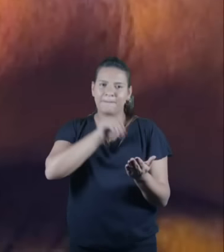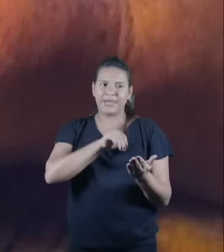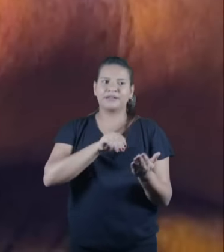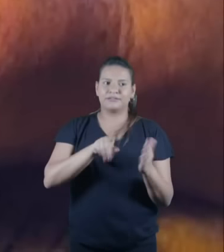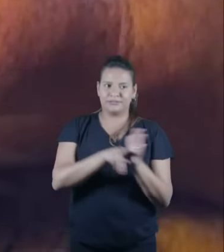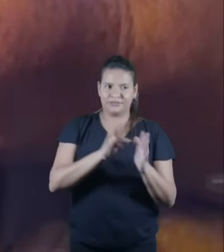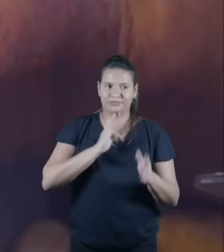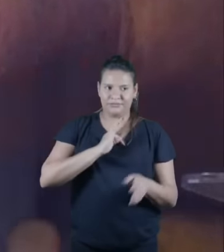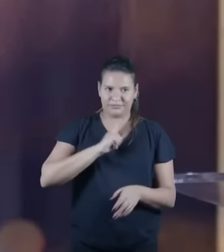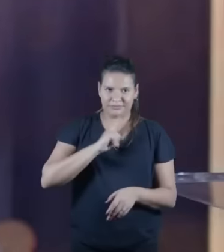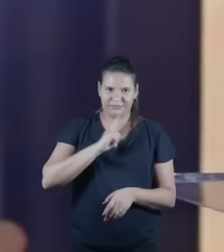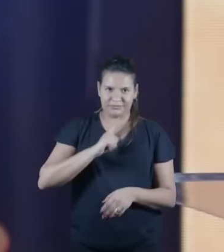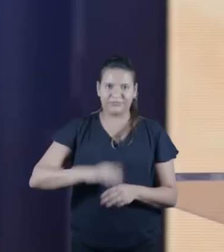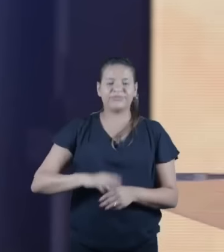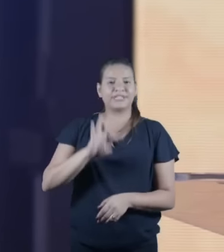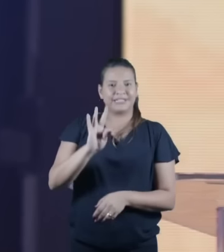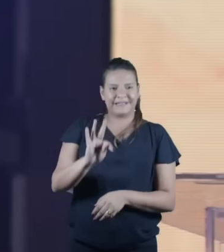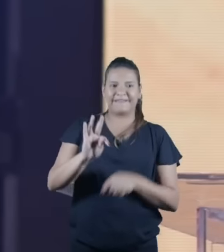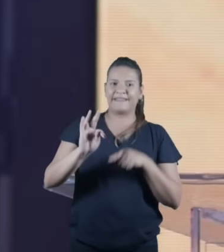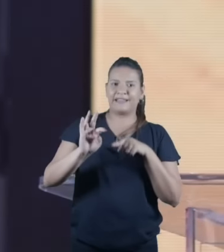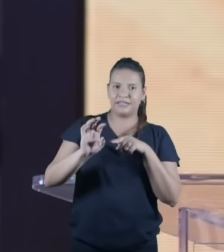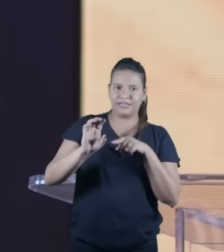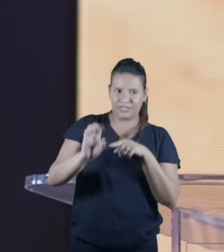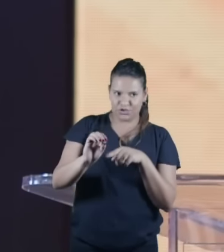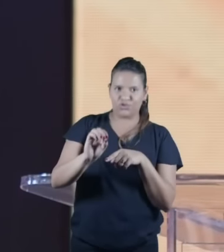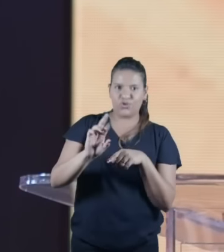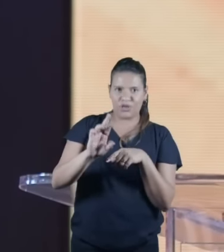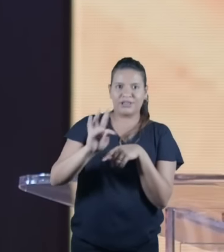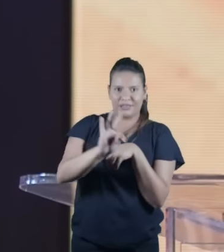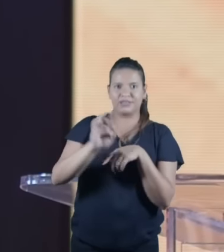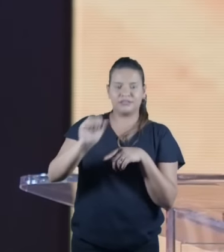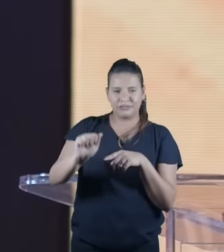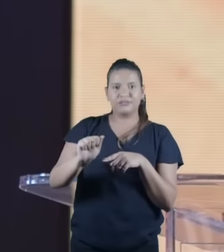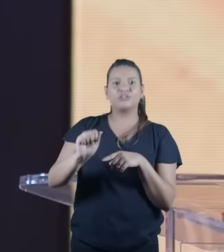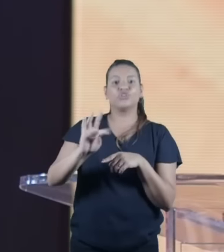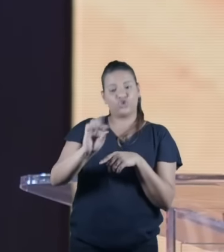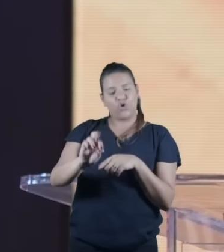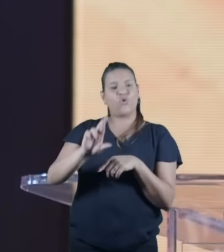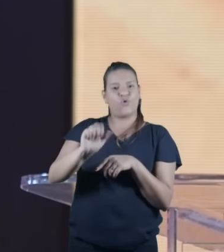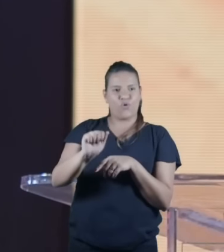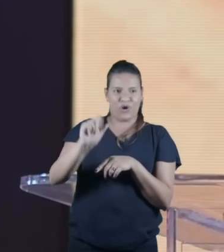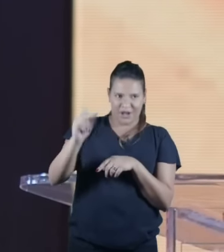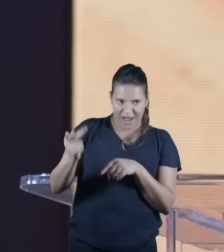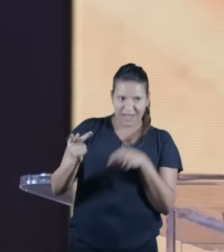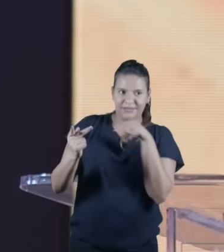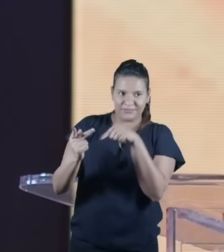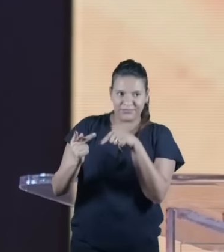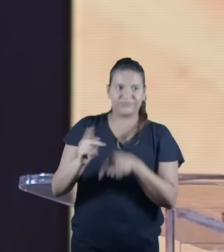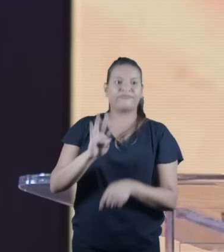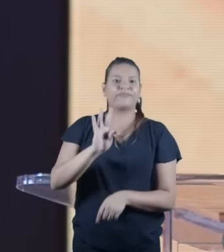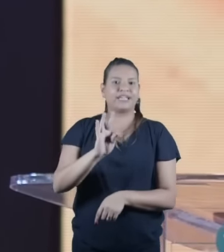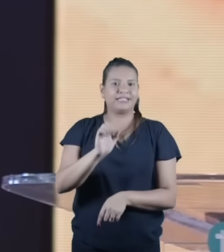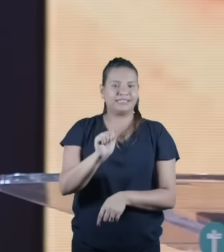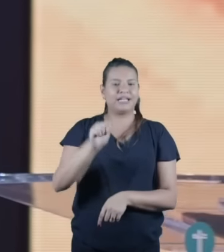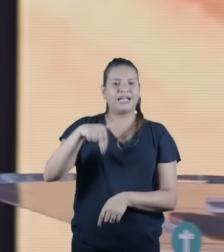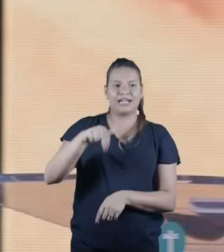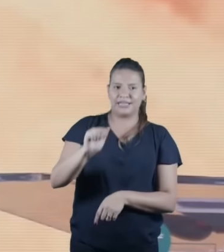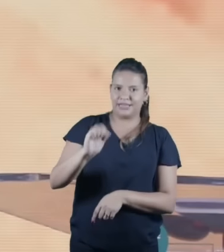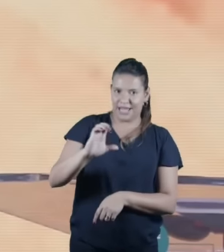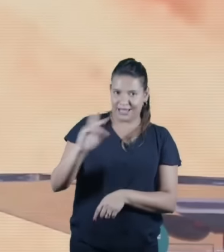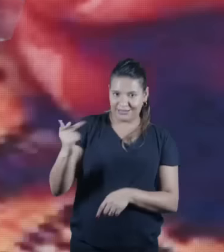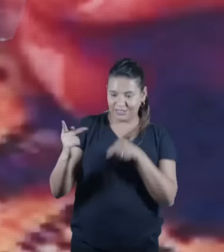três partes. Torá, Nevim e Ketuvim. Torá é o Pentateuco, são os cinco primeiros livros da Bíblia.